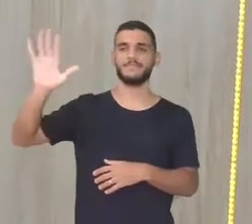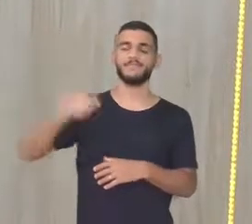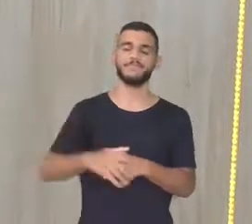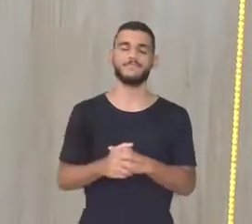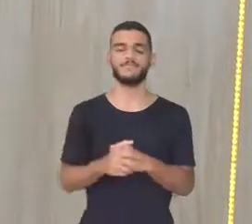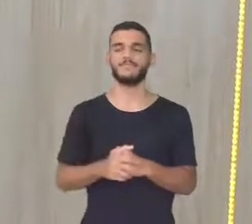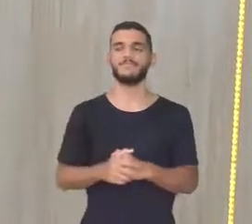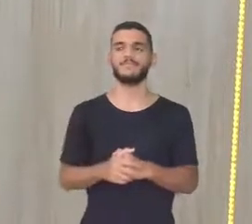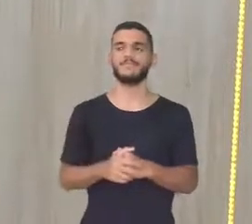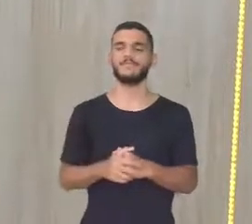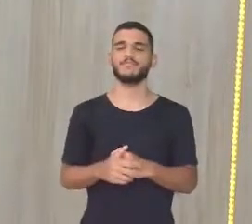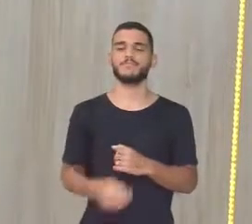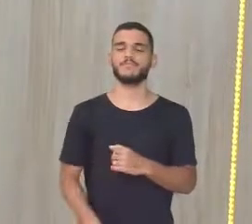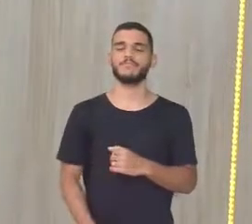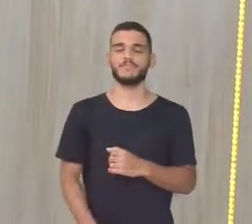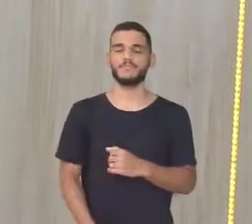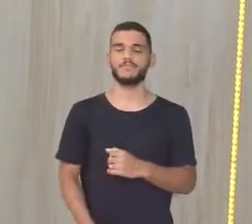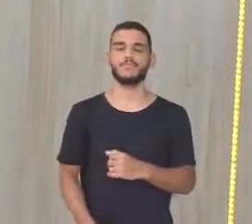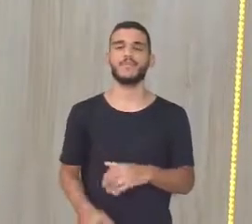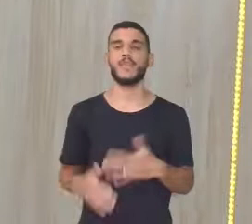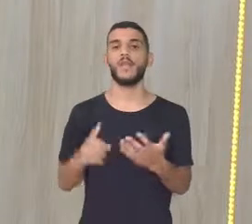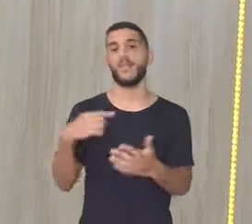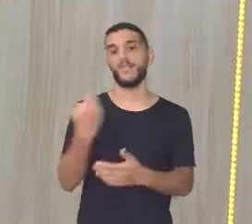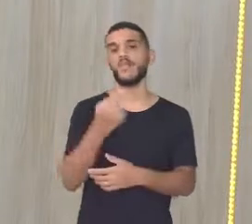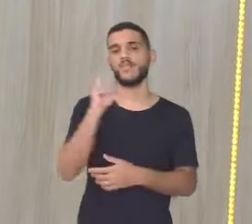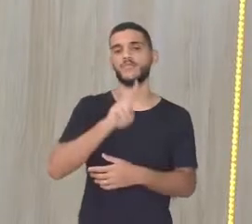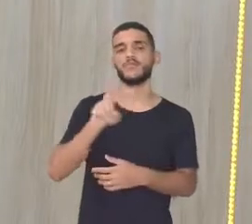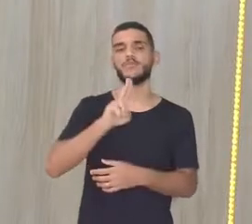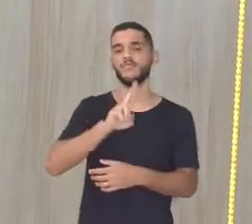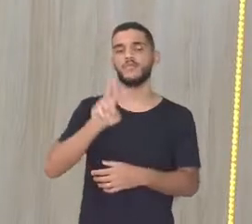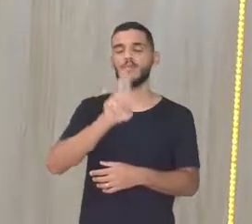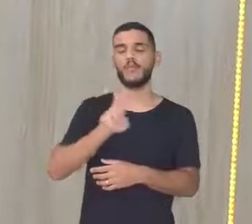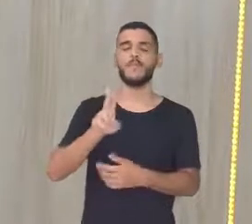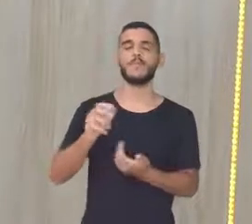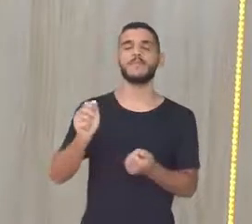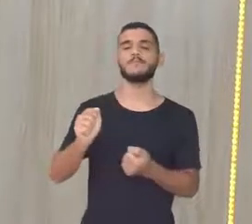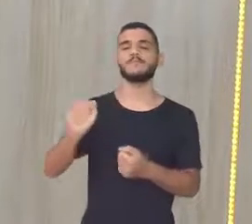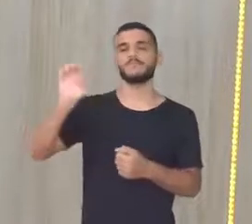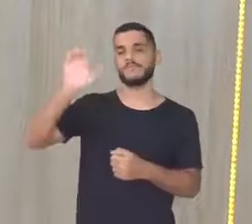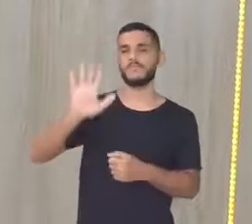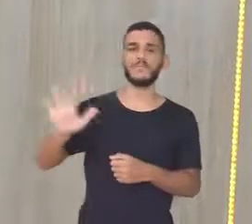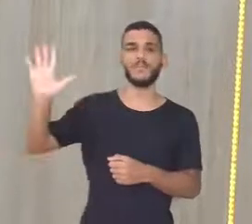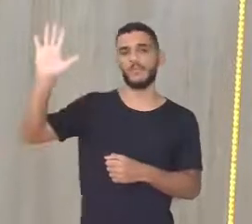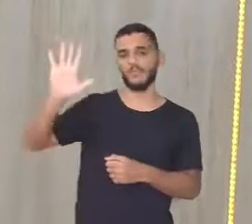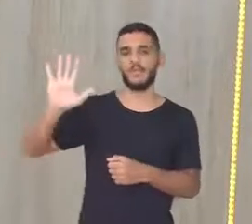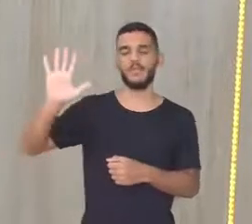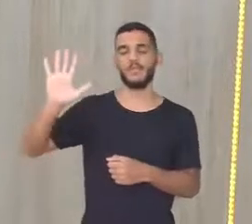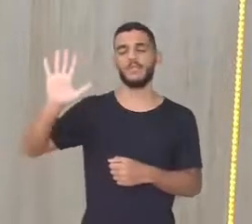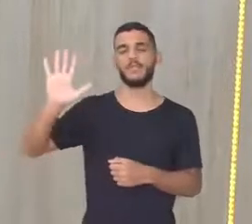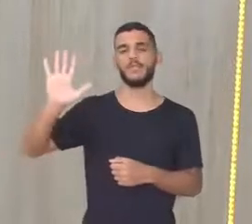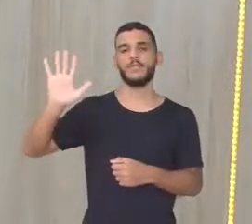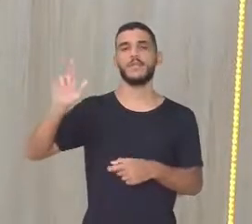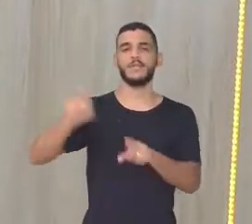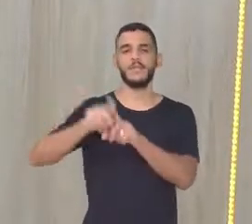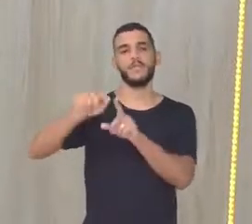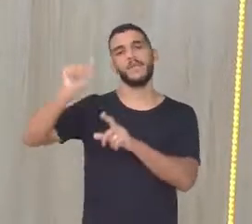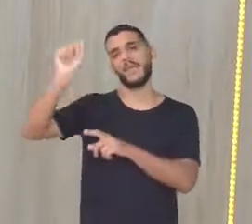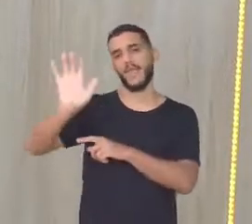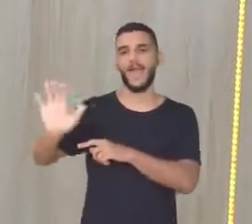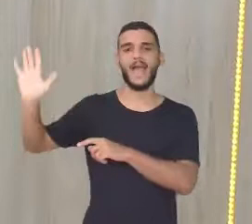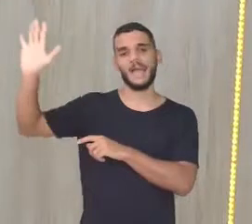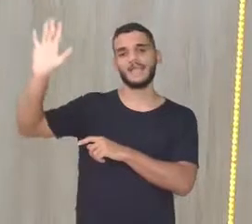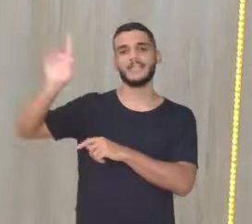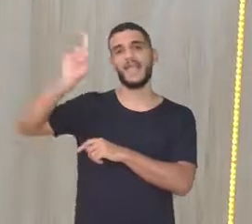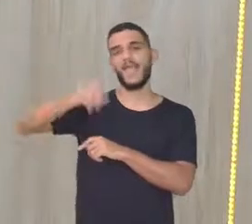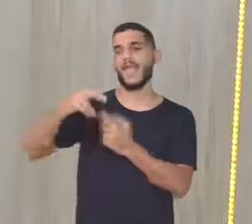A gente diz que é o continente europeu E a Ásia É uma questão cultural Porque ali é uma Eurásia É uma plataforma